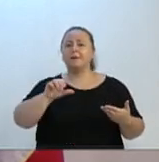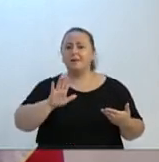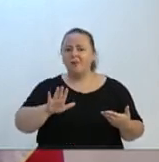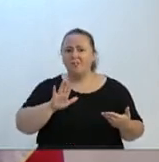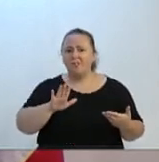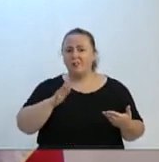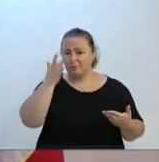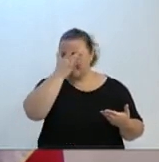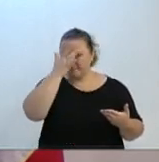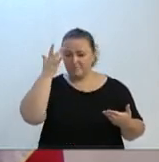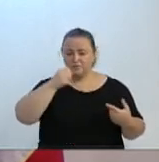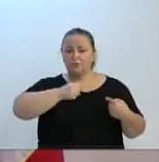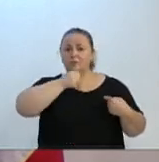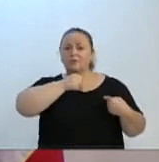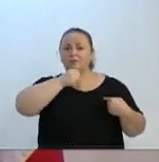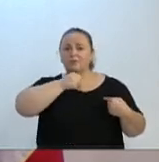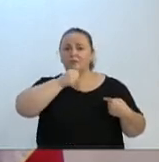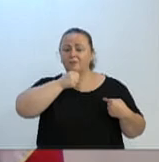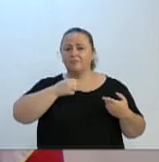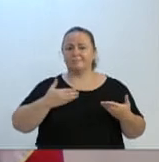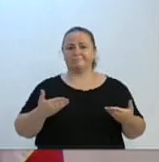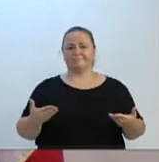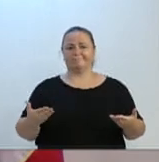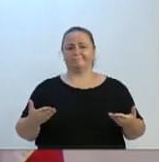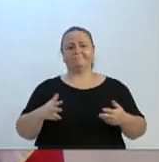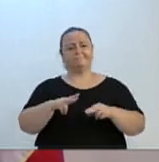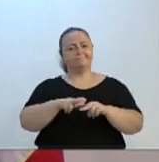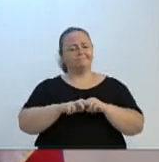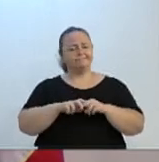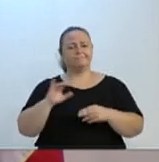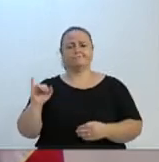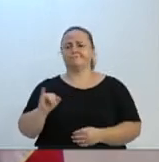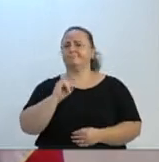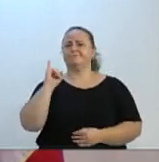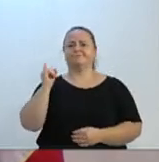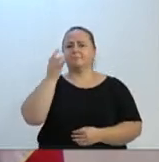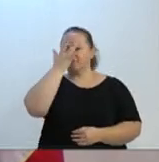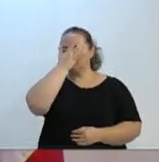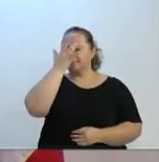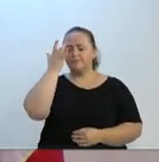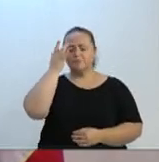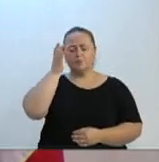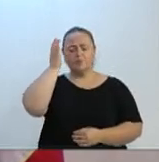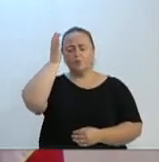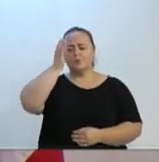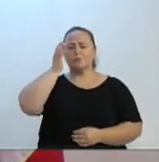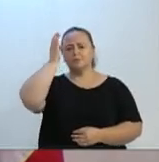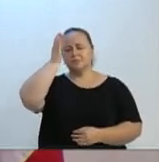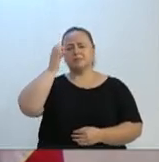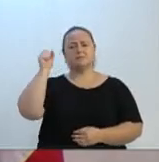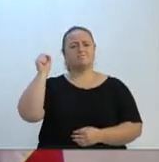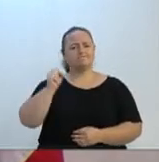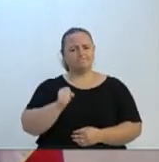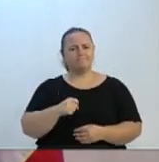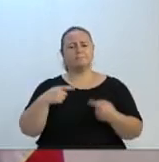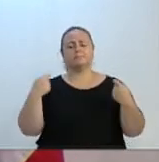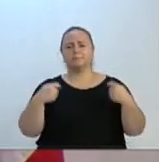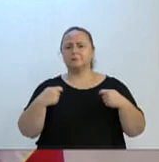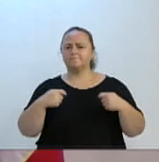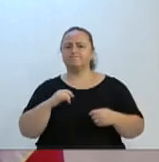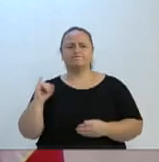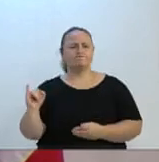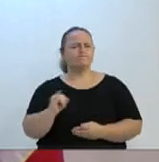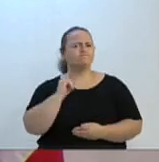máscara. E é muito importante que essas pessoas tenham a consciência de que, utilizando a